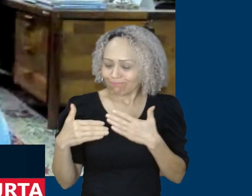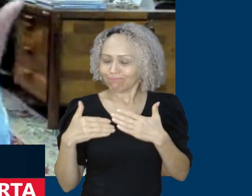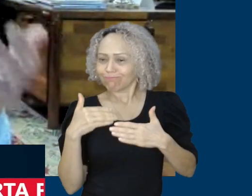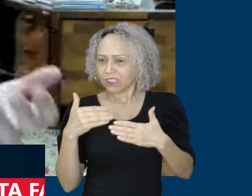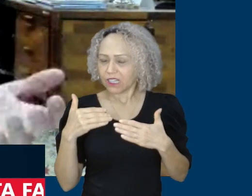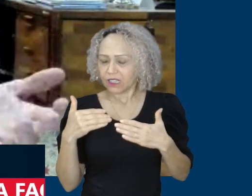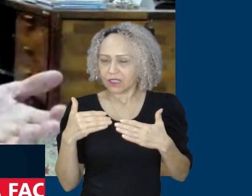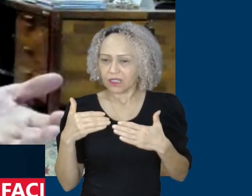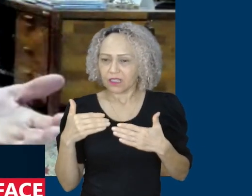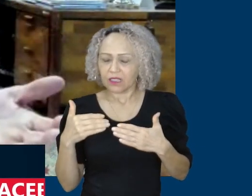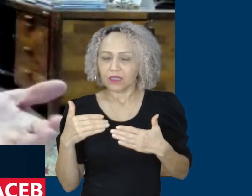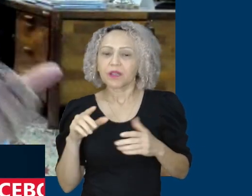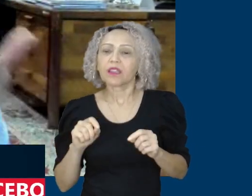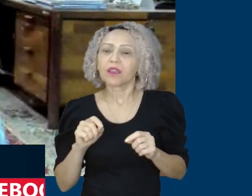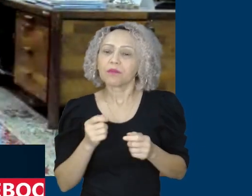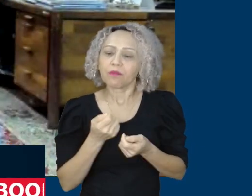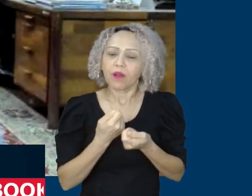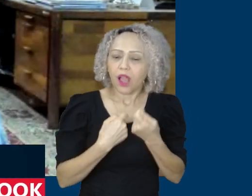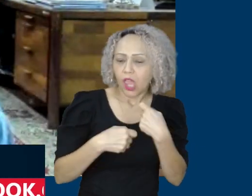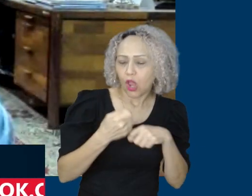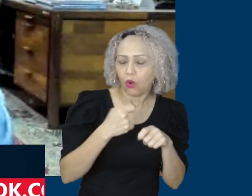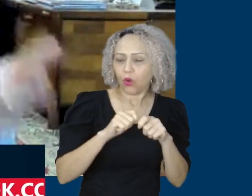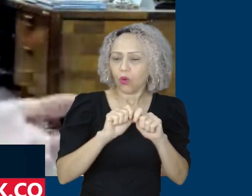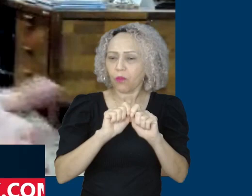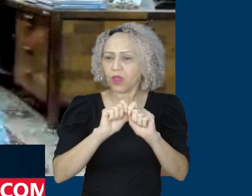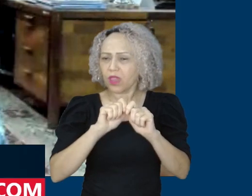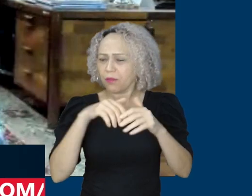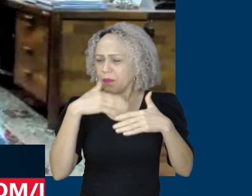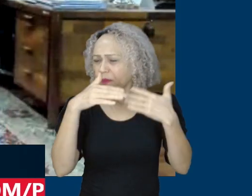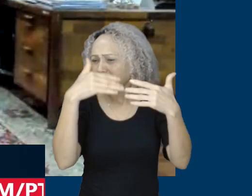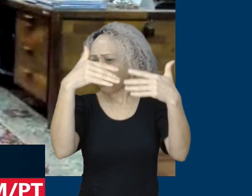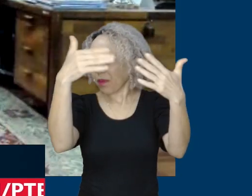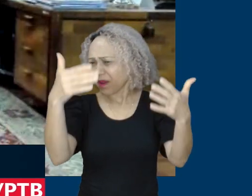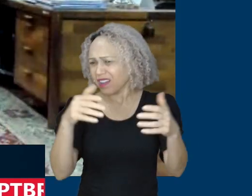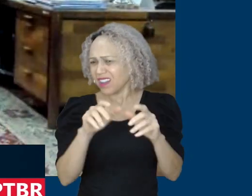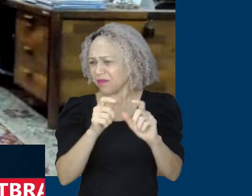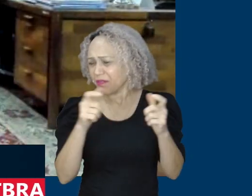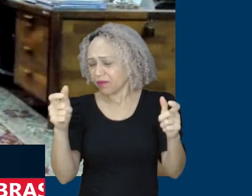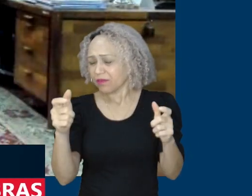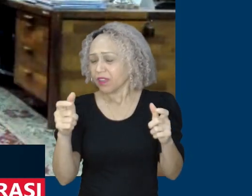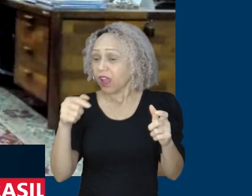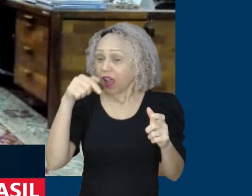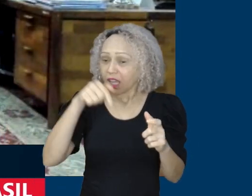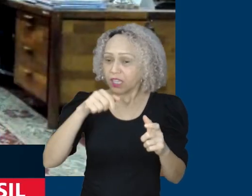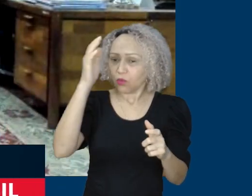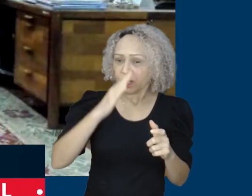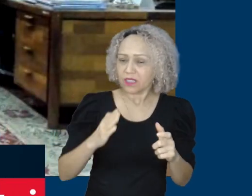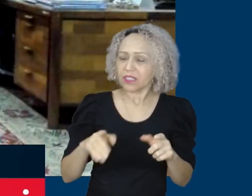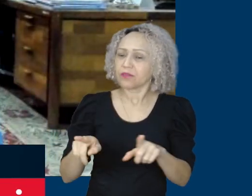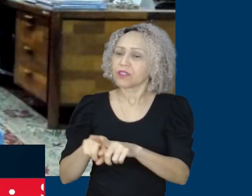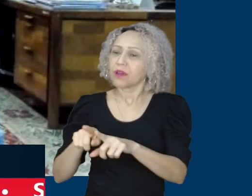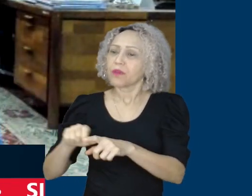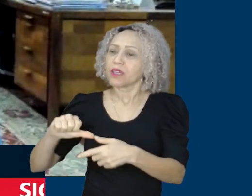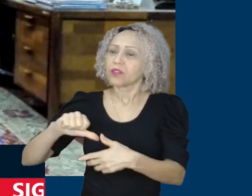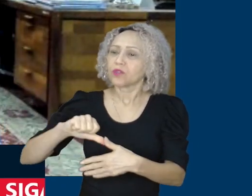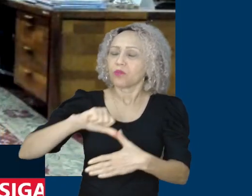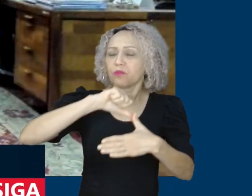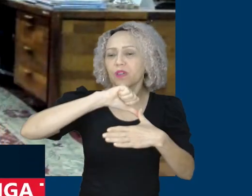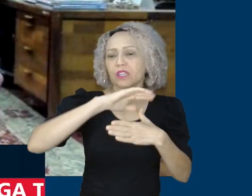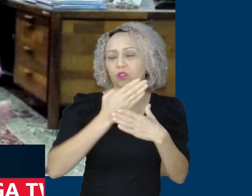para crescimento da economia, não só do Brasil, mas também de todo o Mercosul, de forma a criar